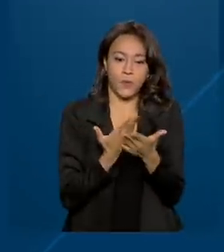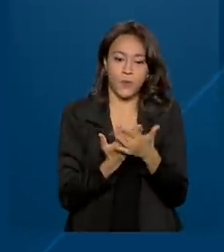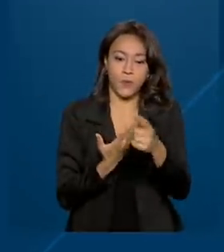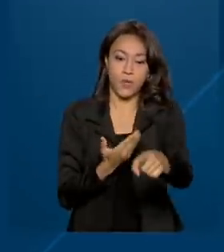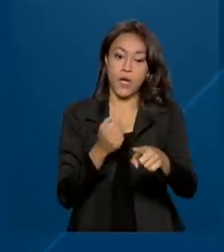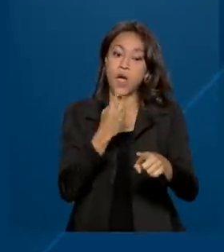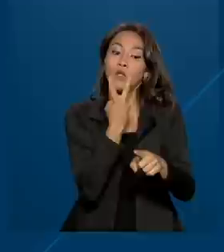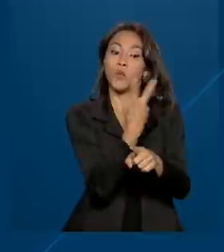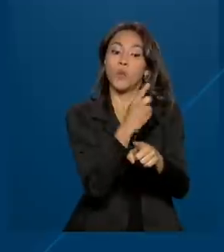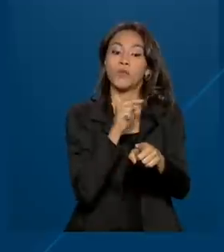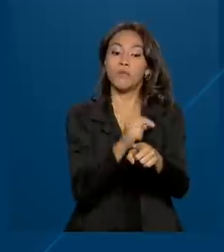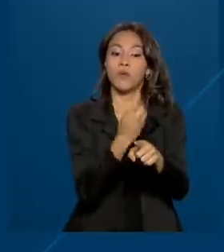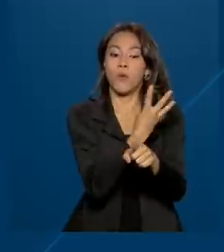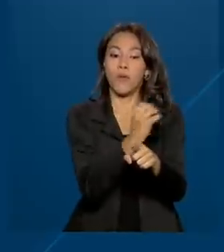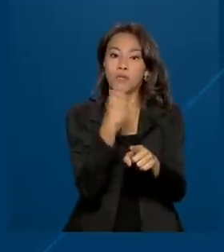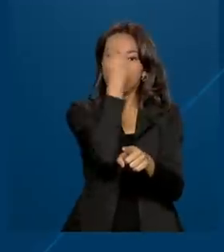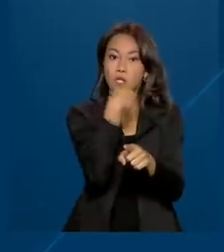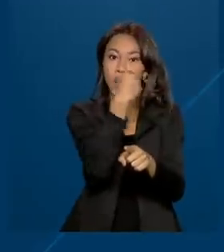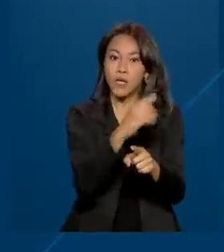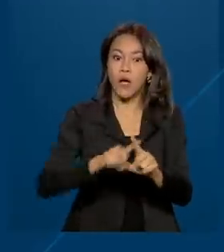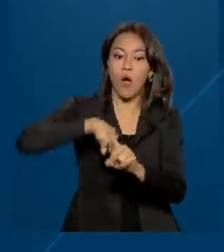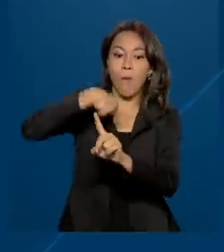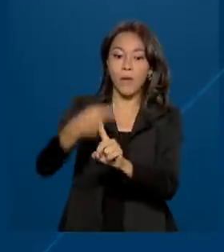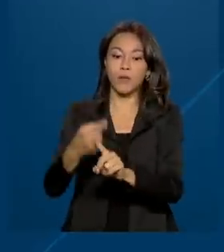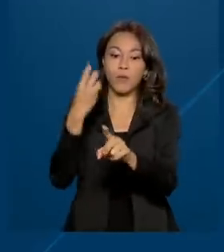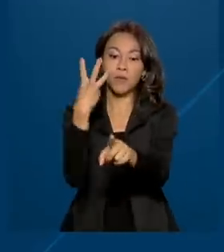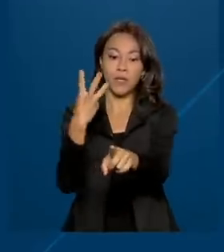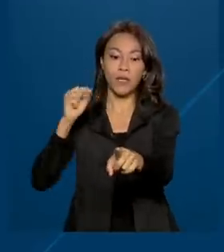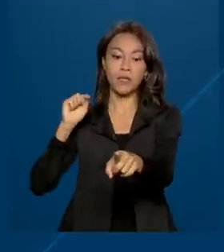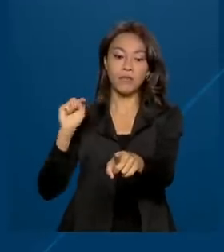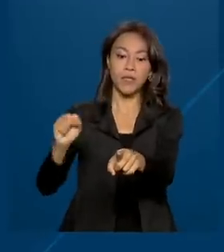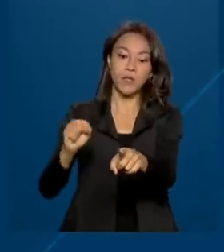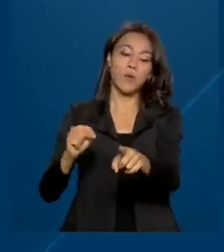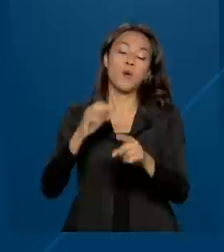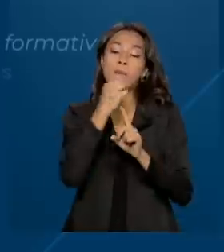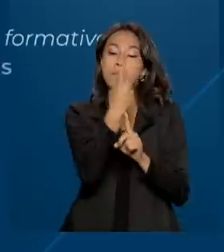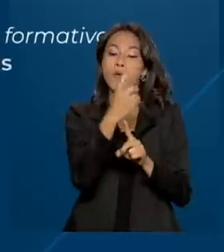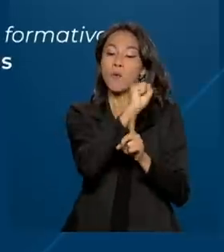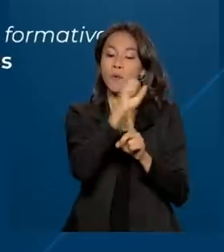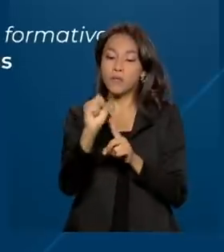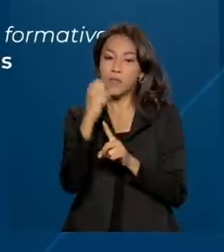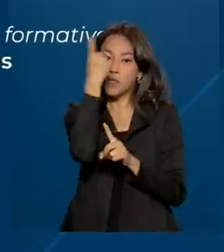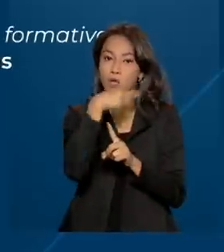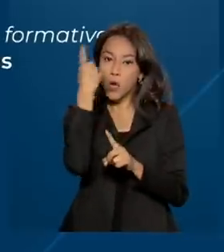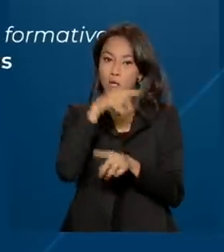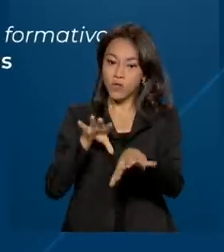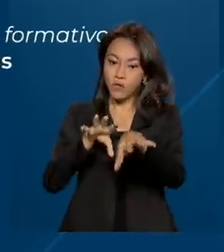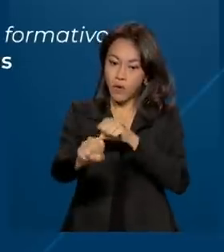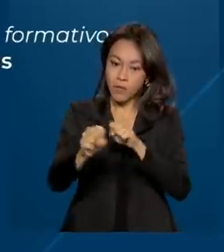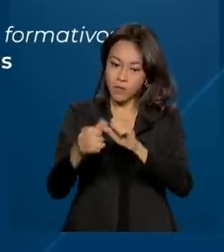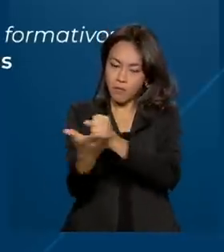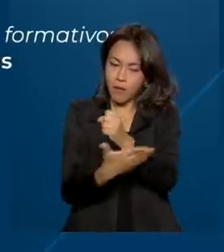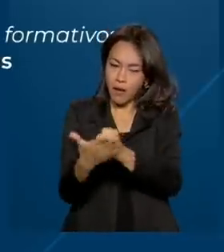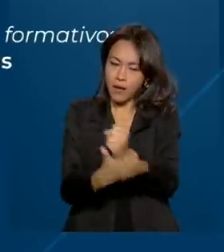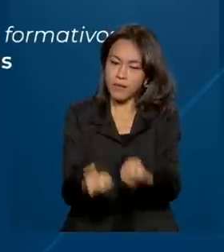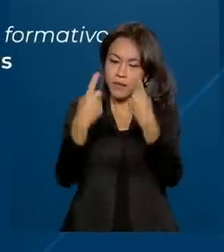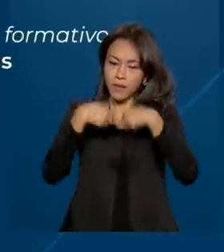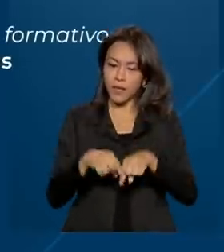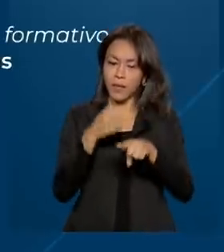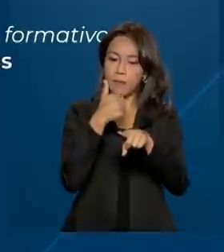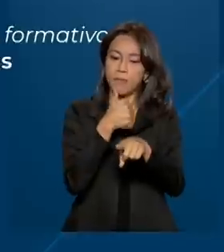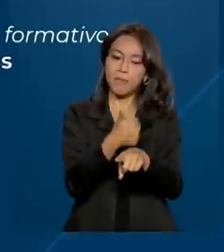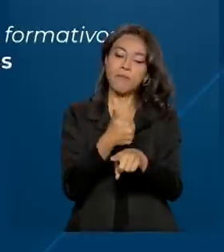de 2.400 para 3.000 horas, 1.800 horas de formação geral básica e 1.200 para os